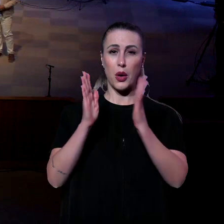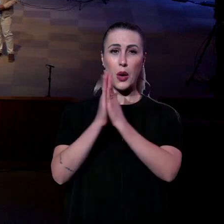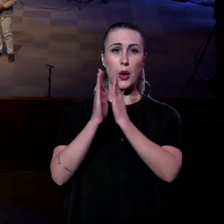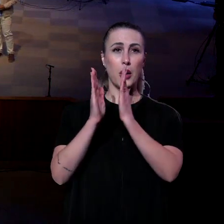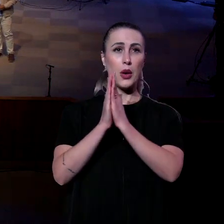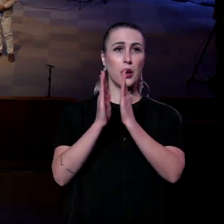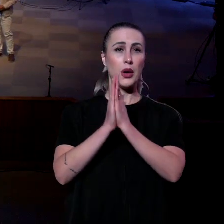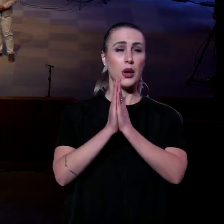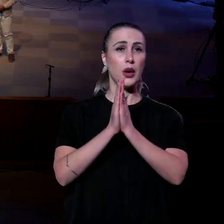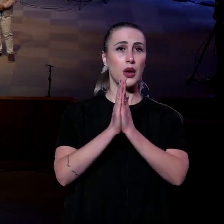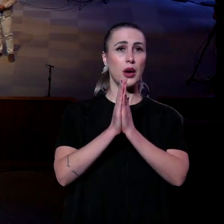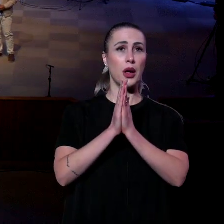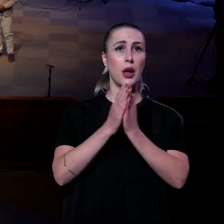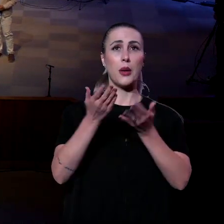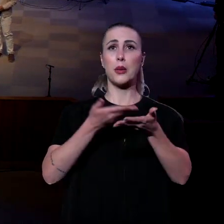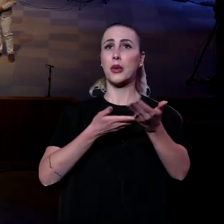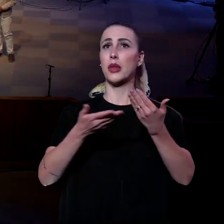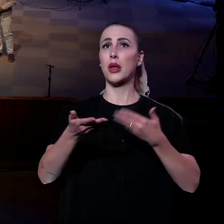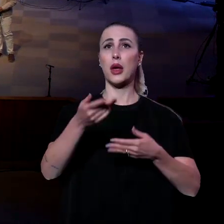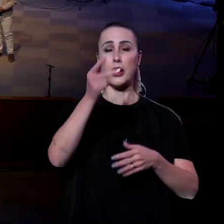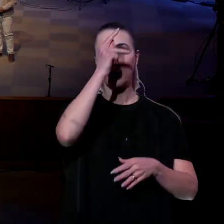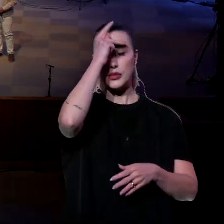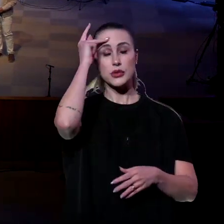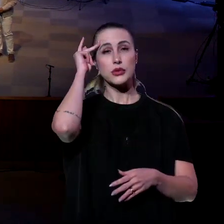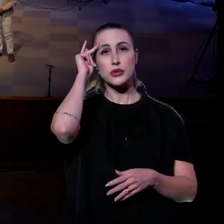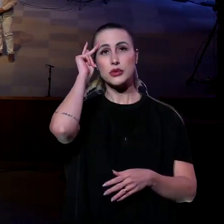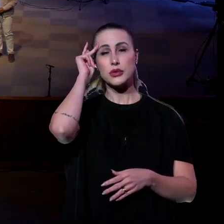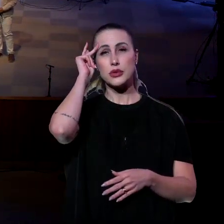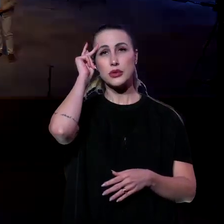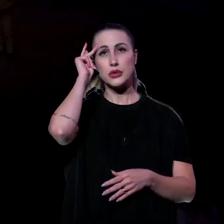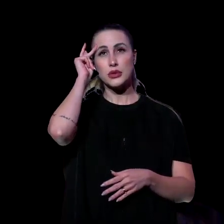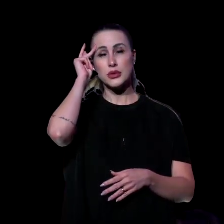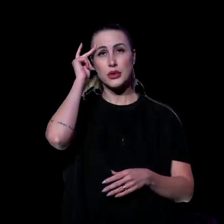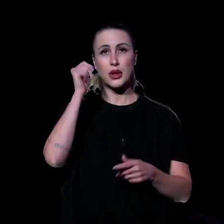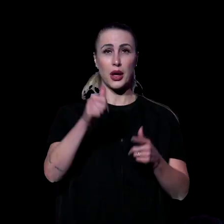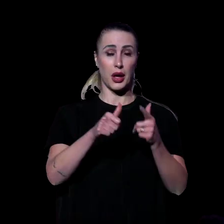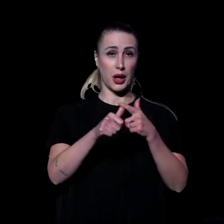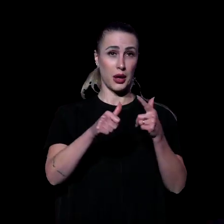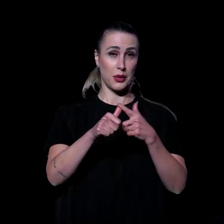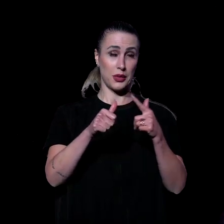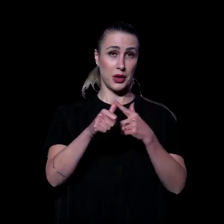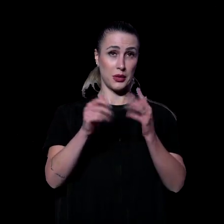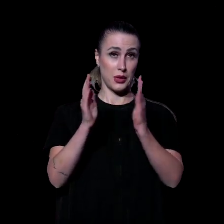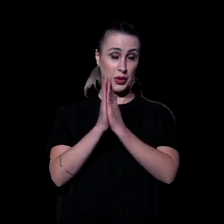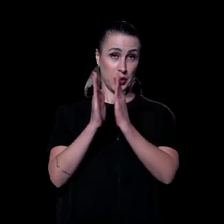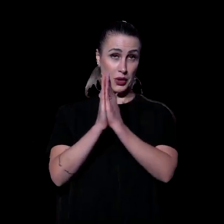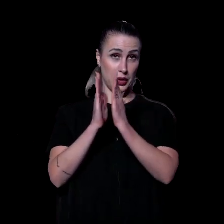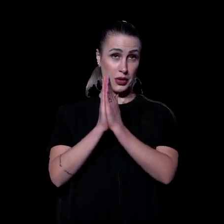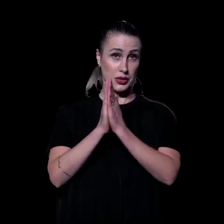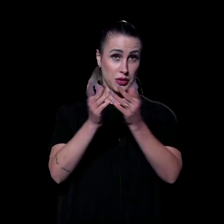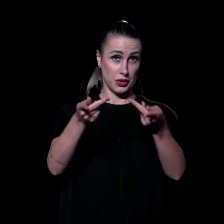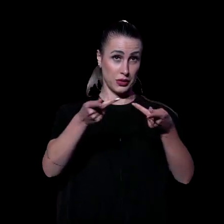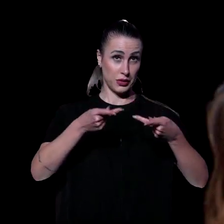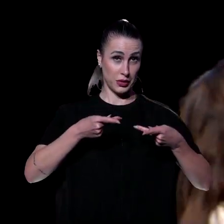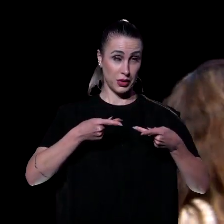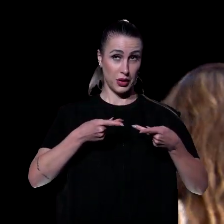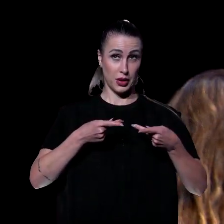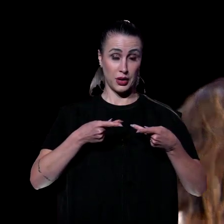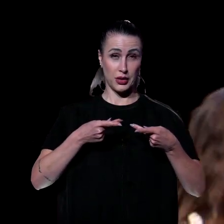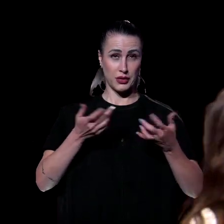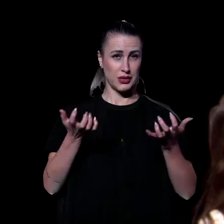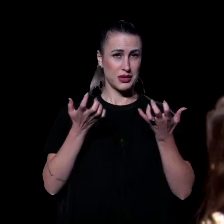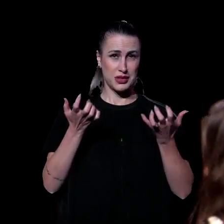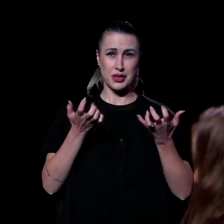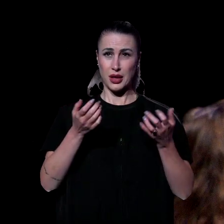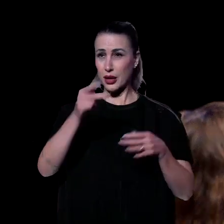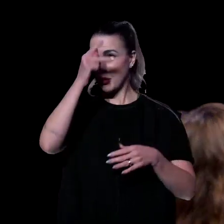vir. E a primeira oração que eu queria te convidar, se você tem o desejo que alguém ore por você, é por